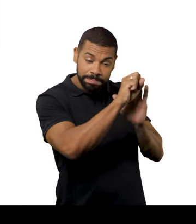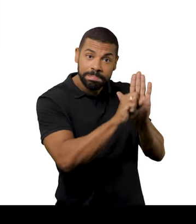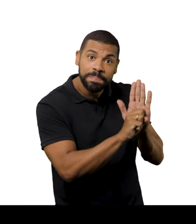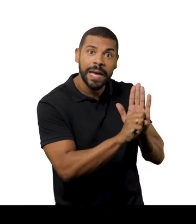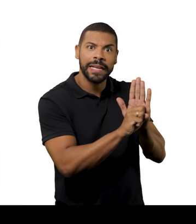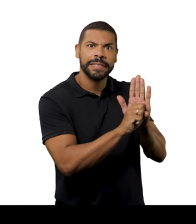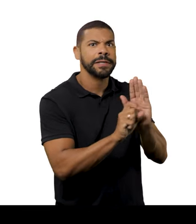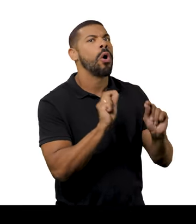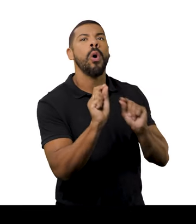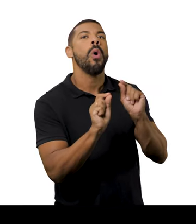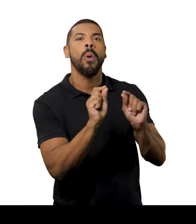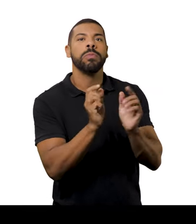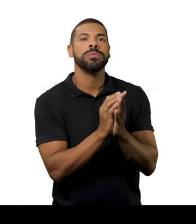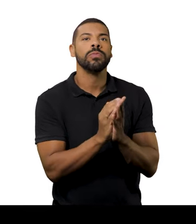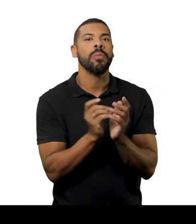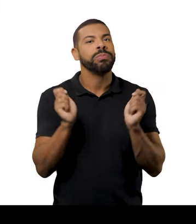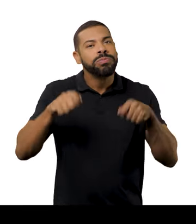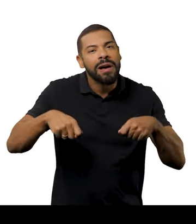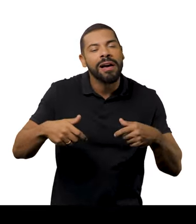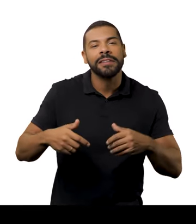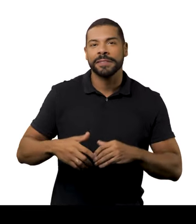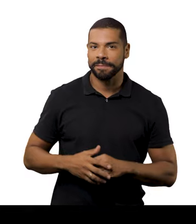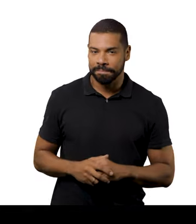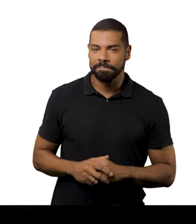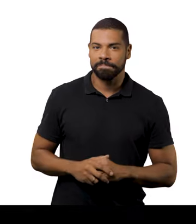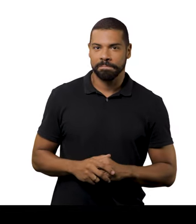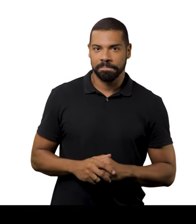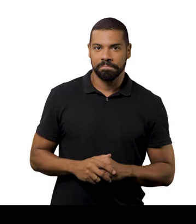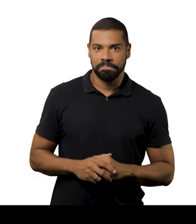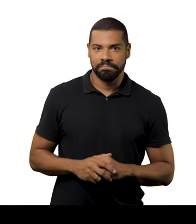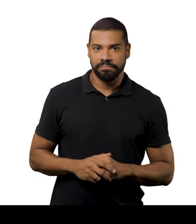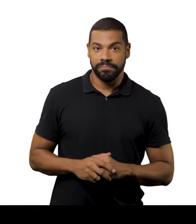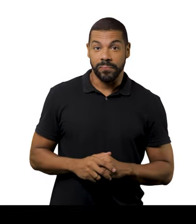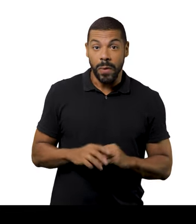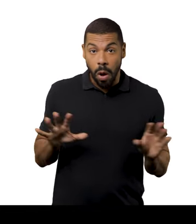de como cada época pensa, age.